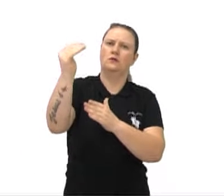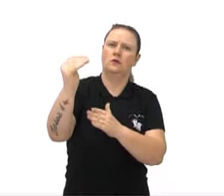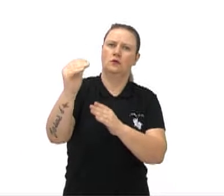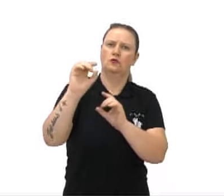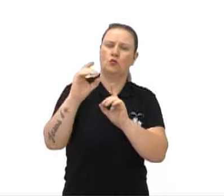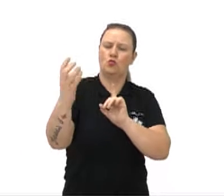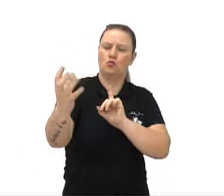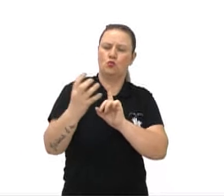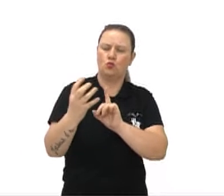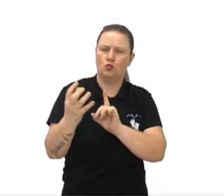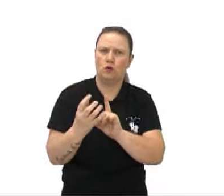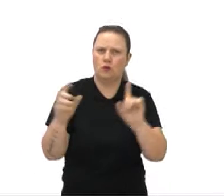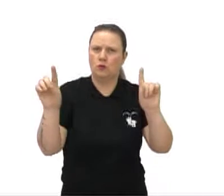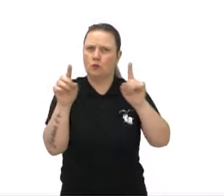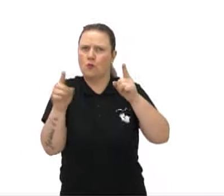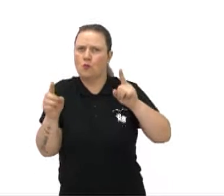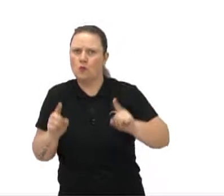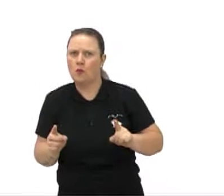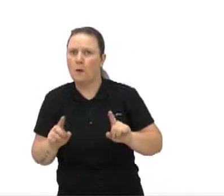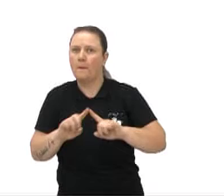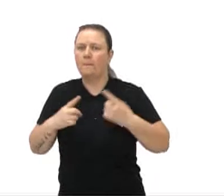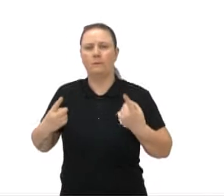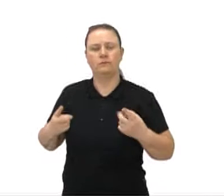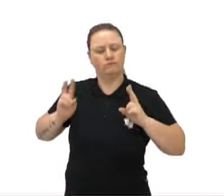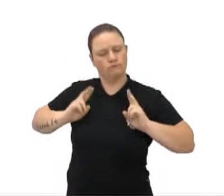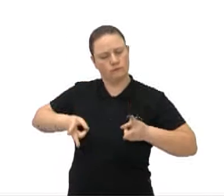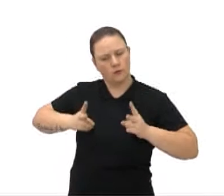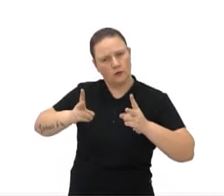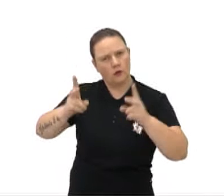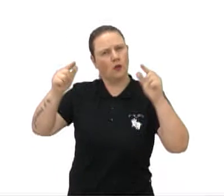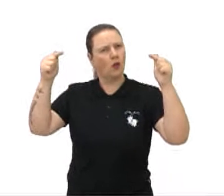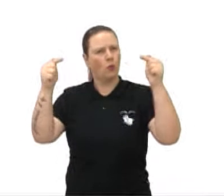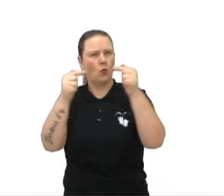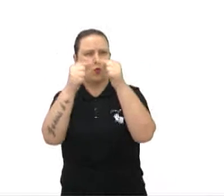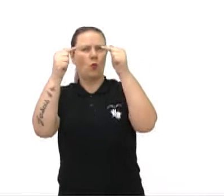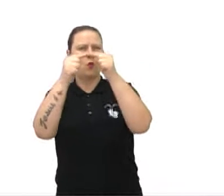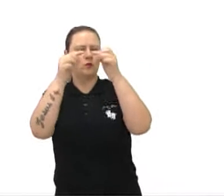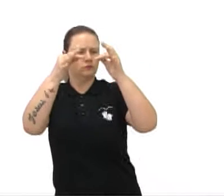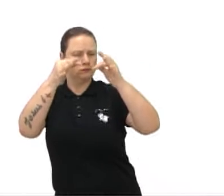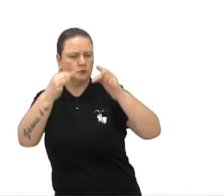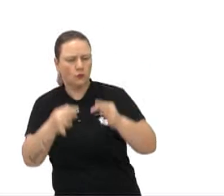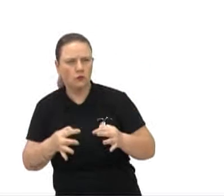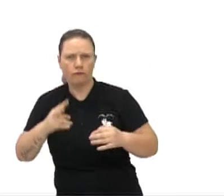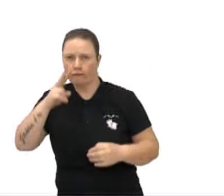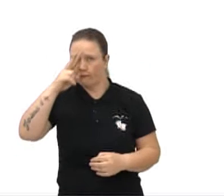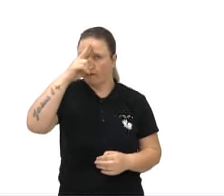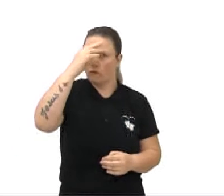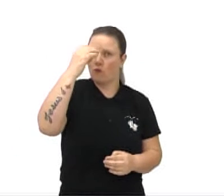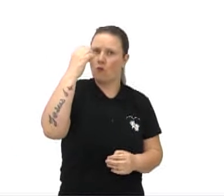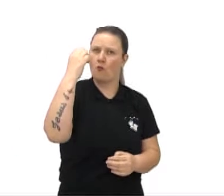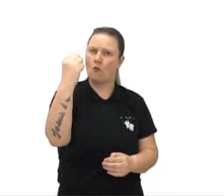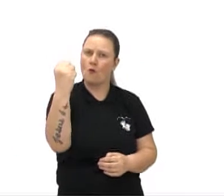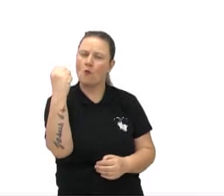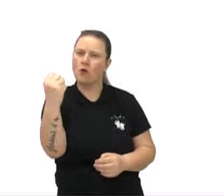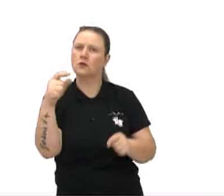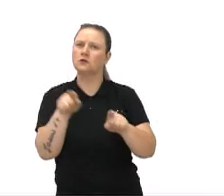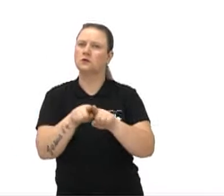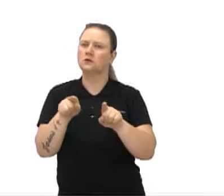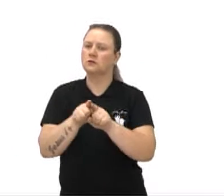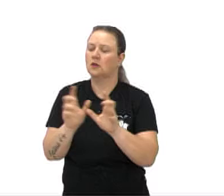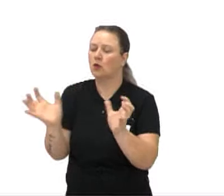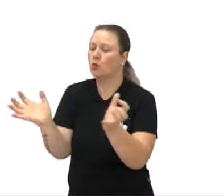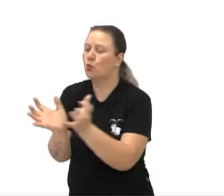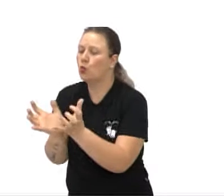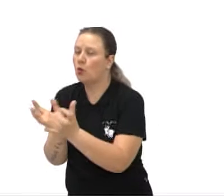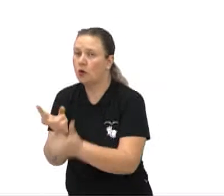por inúmeros ritmos. Mas ela sempre manteve uma ligação muito forte com os negros,